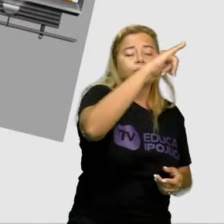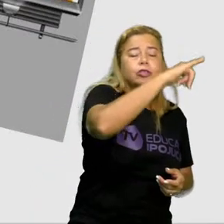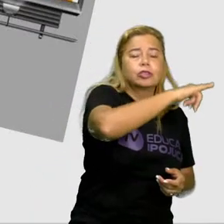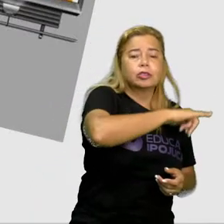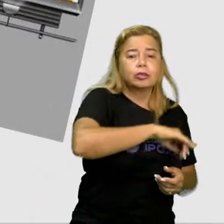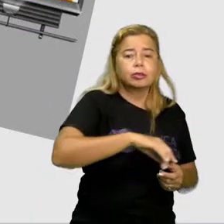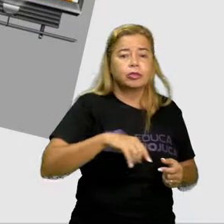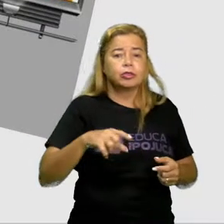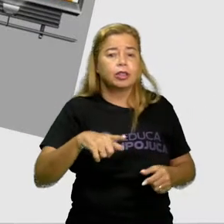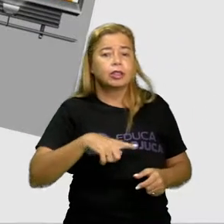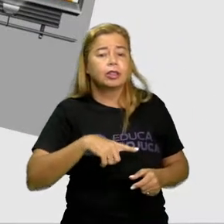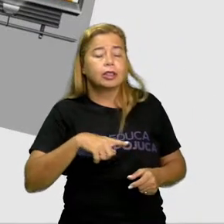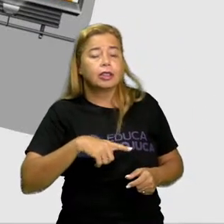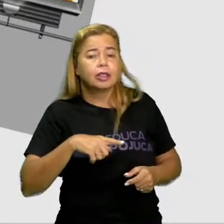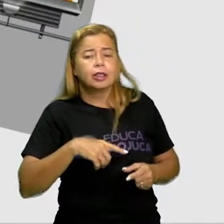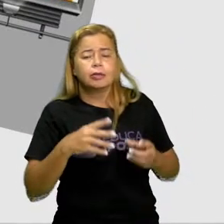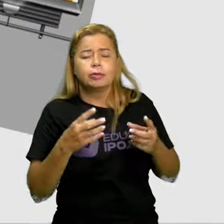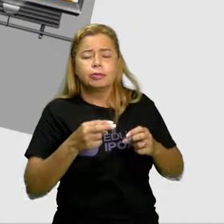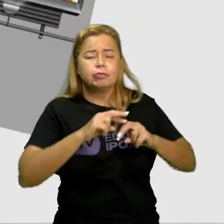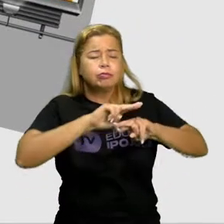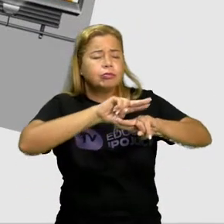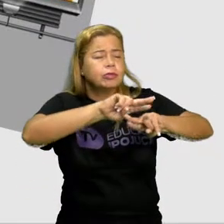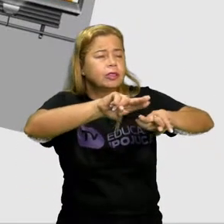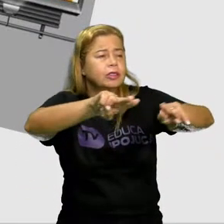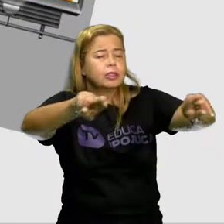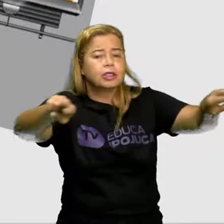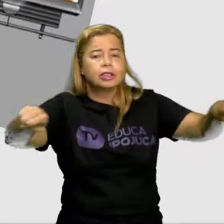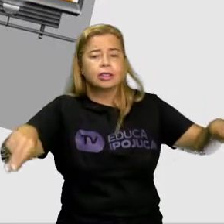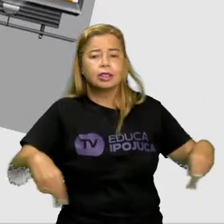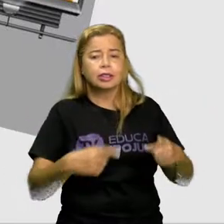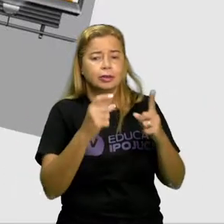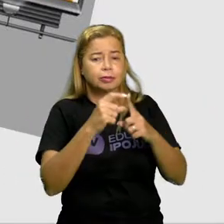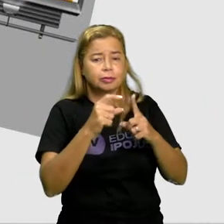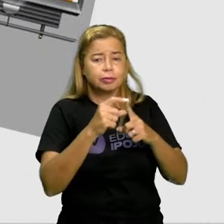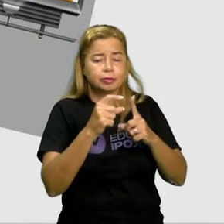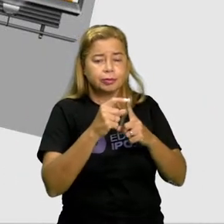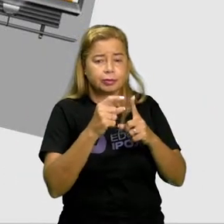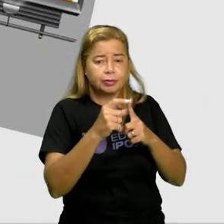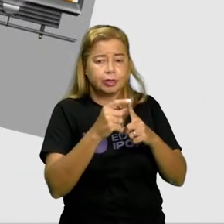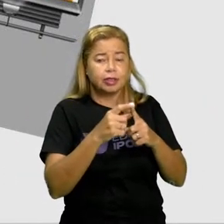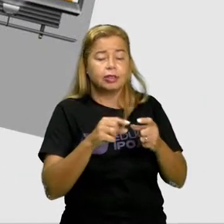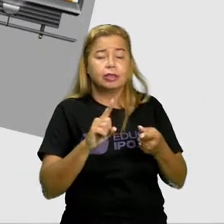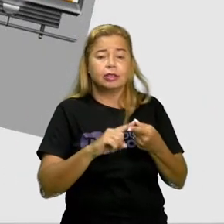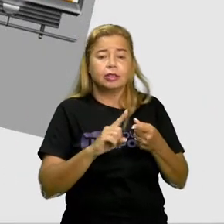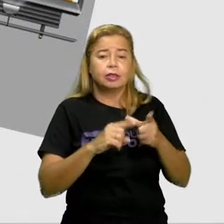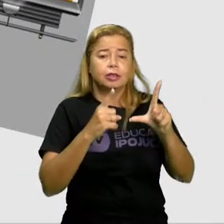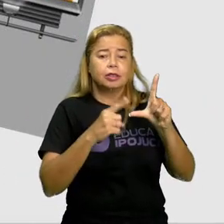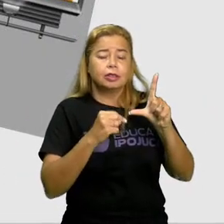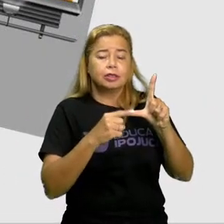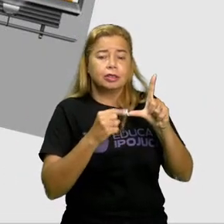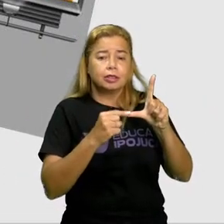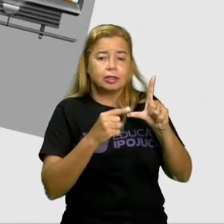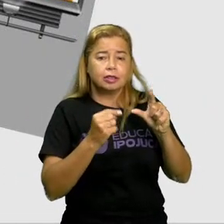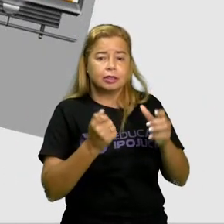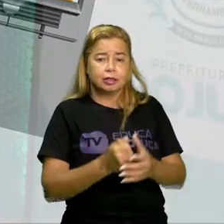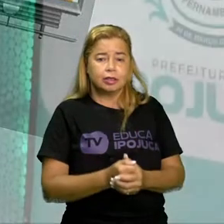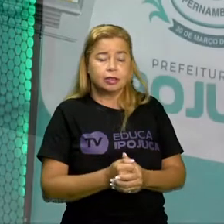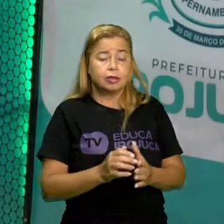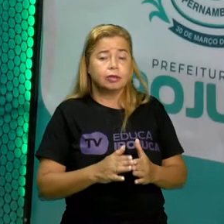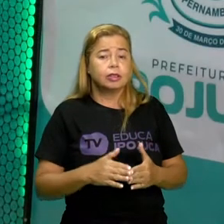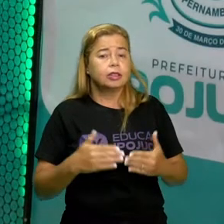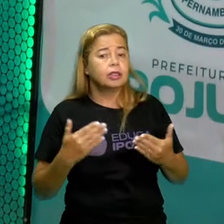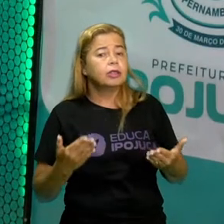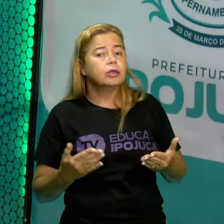imensidão de palavras e de letras Então isso quer dizer, crianças que as palavras